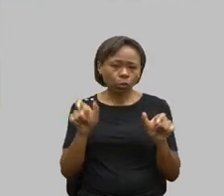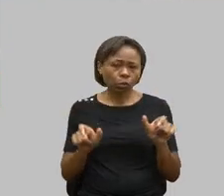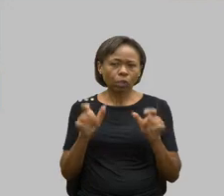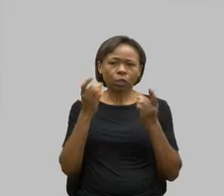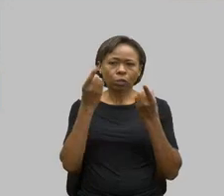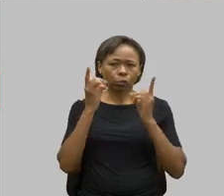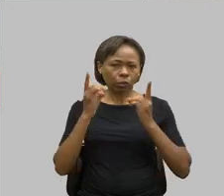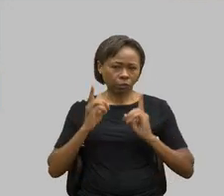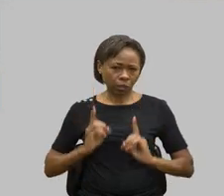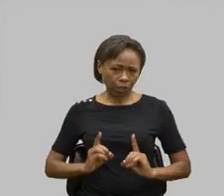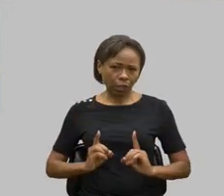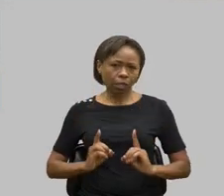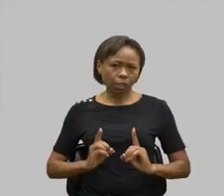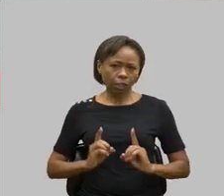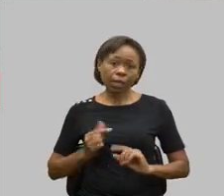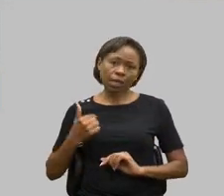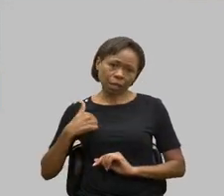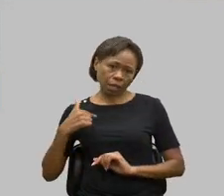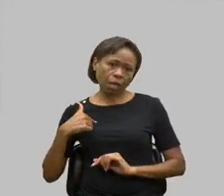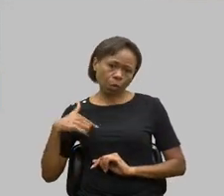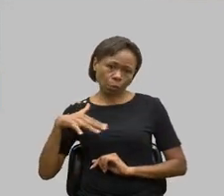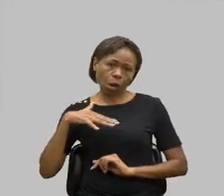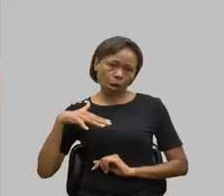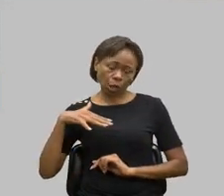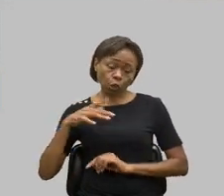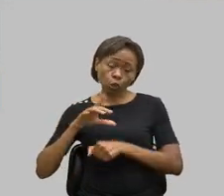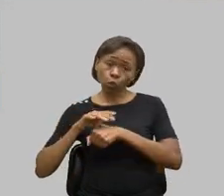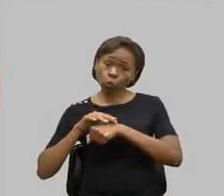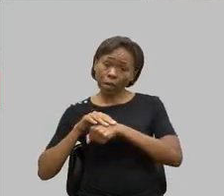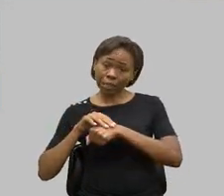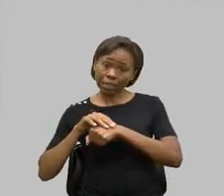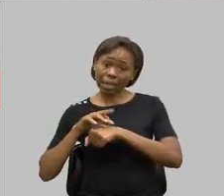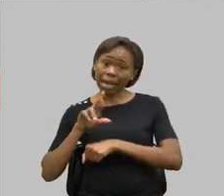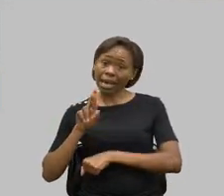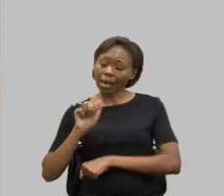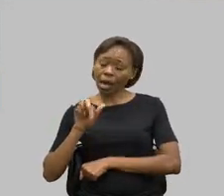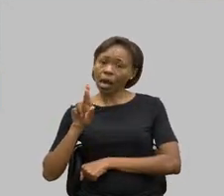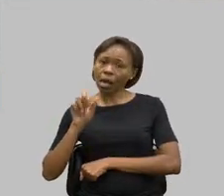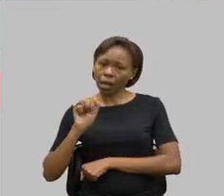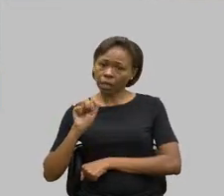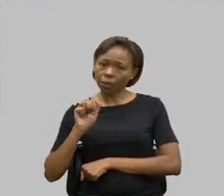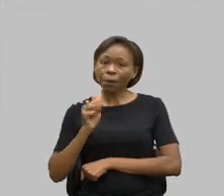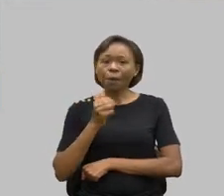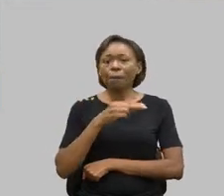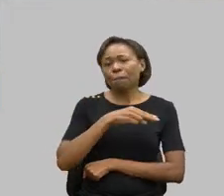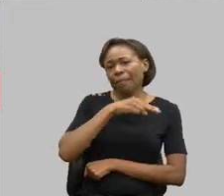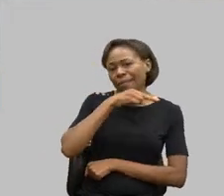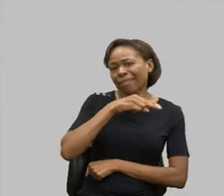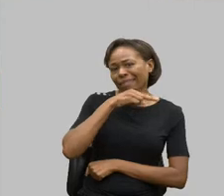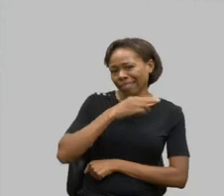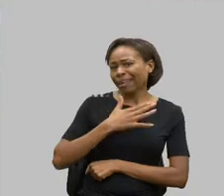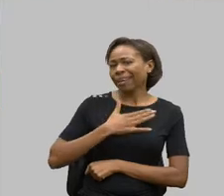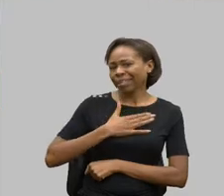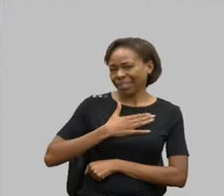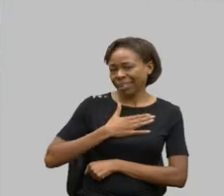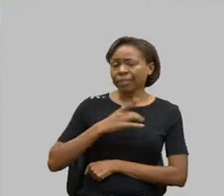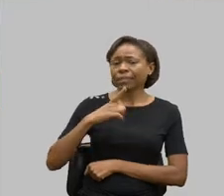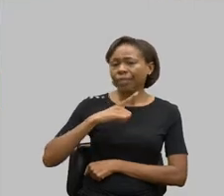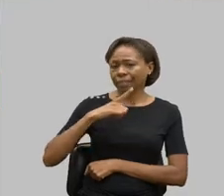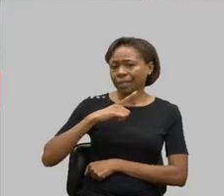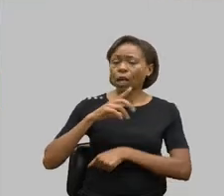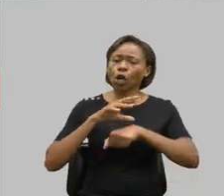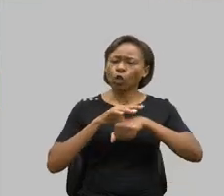e no meu caso, de doença rara. Eu sou o avô da Mariazinha, que tem Cornélia de Lange,